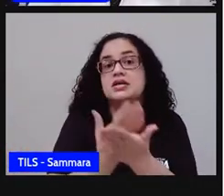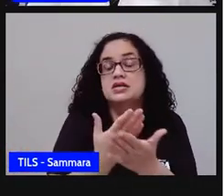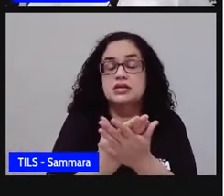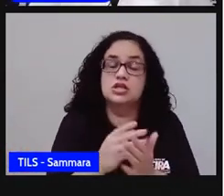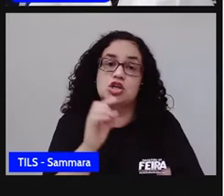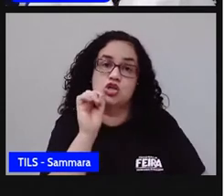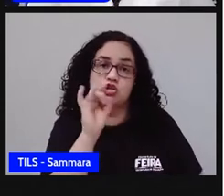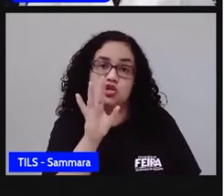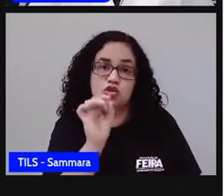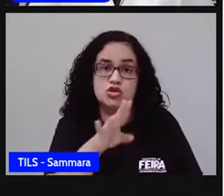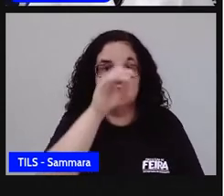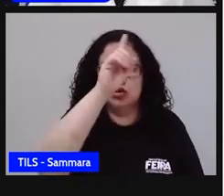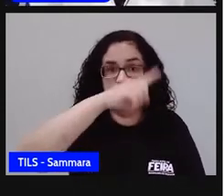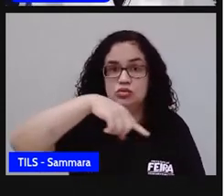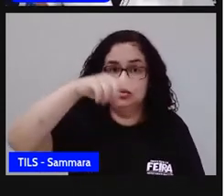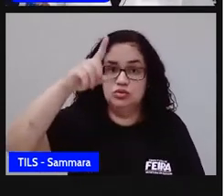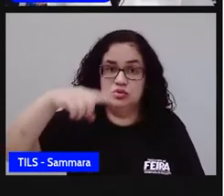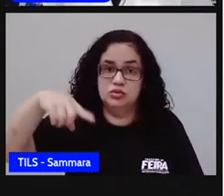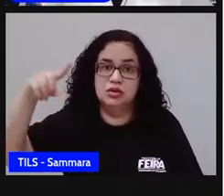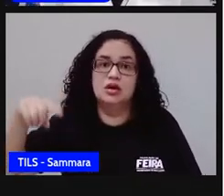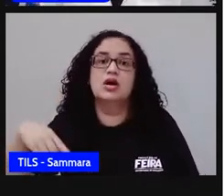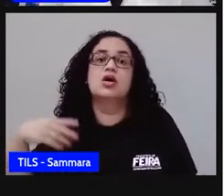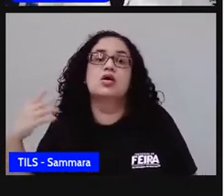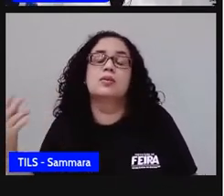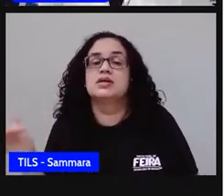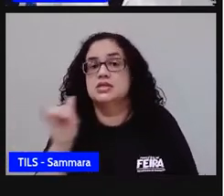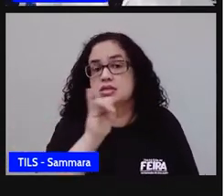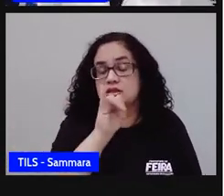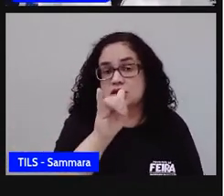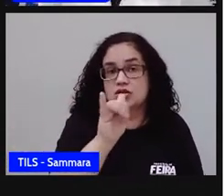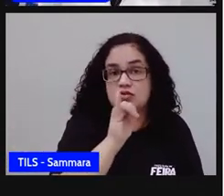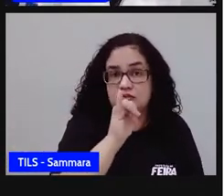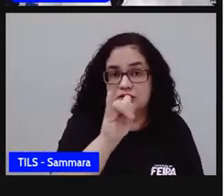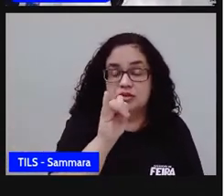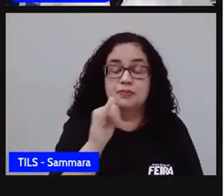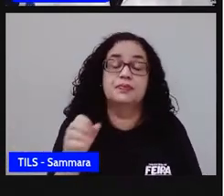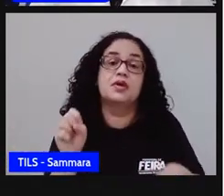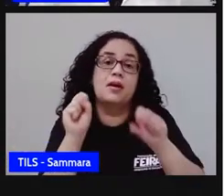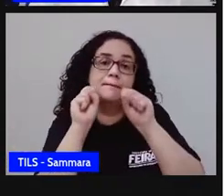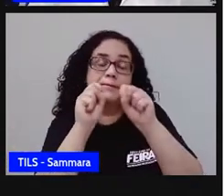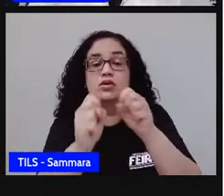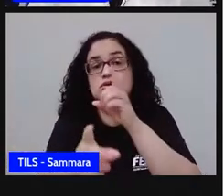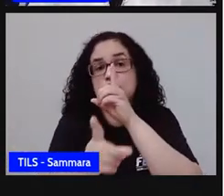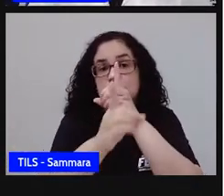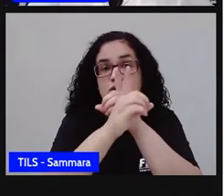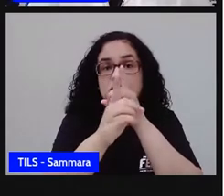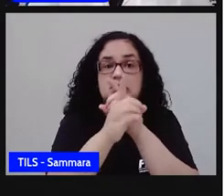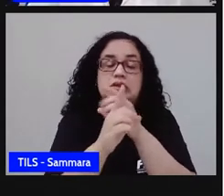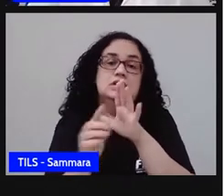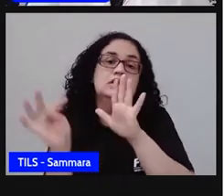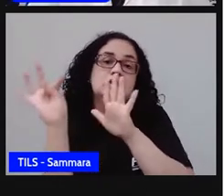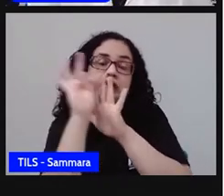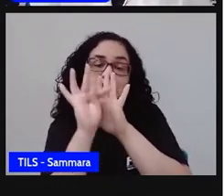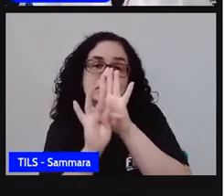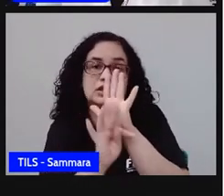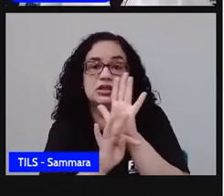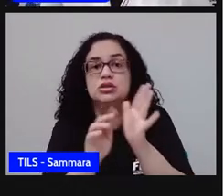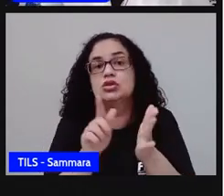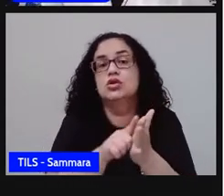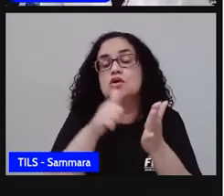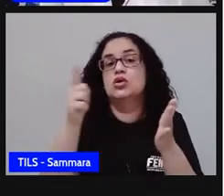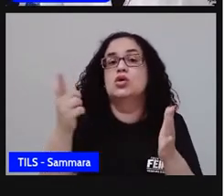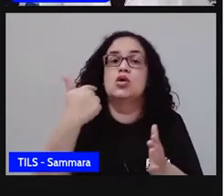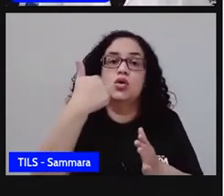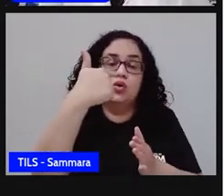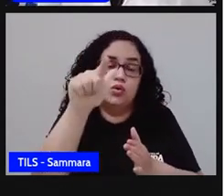gráfico e com base em informações que a gente possa encontrar em textos jornalísticos, científicos ou